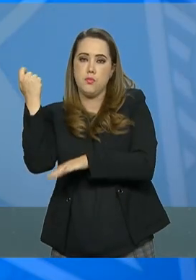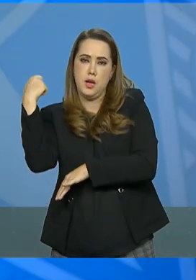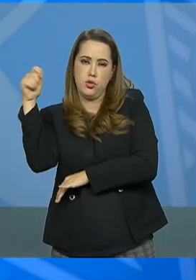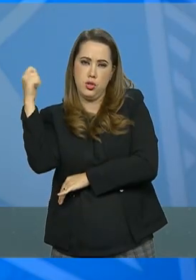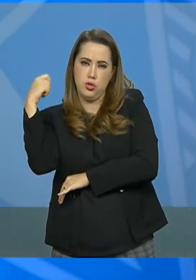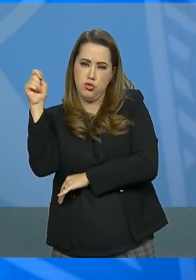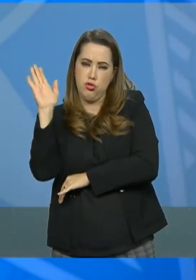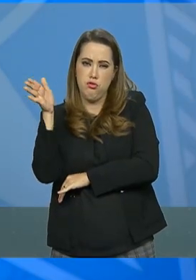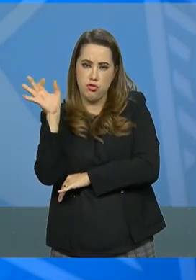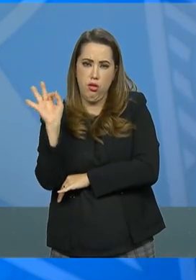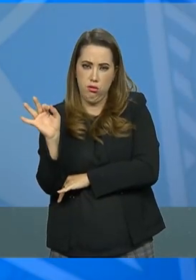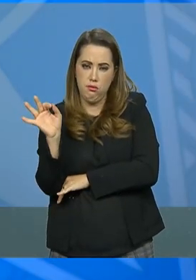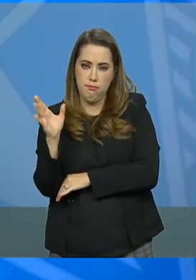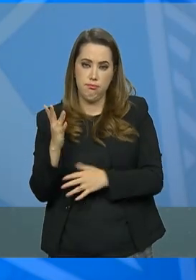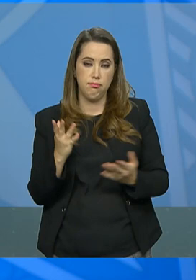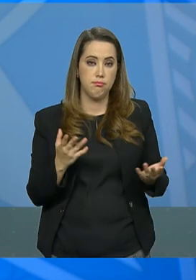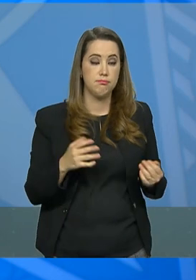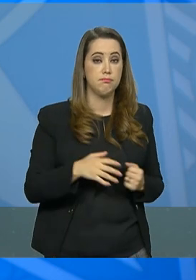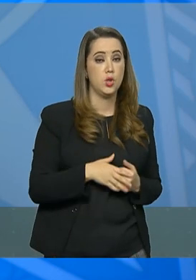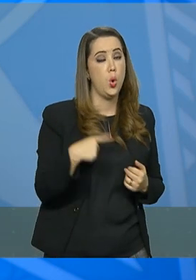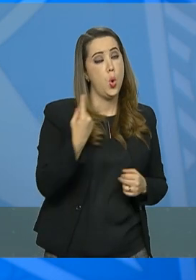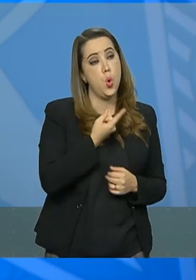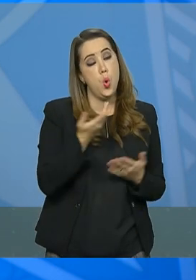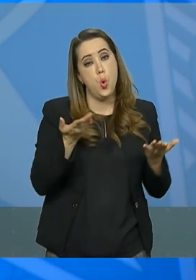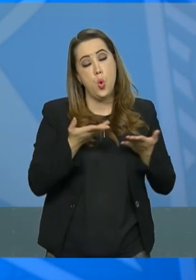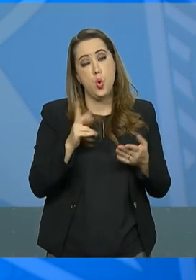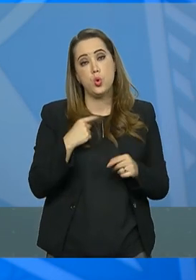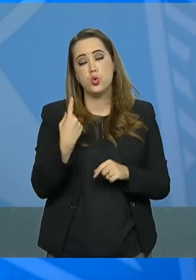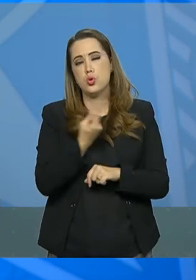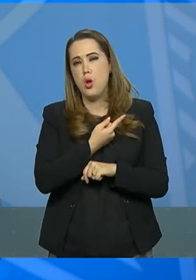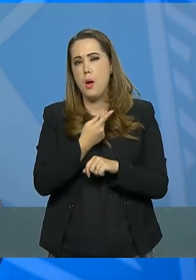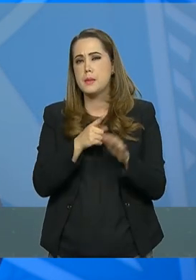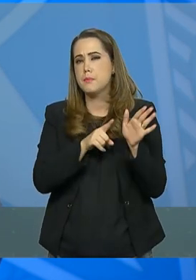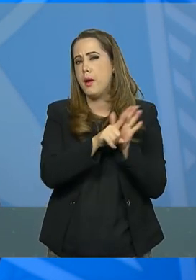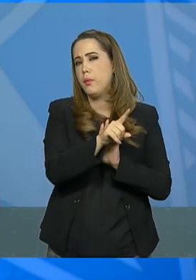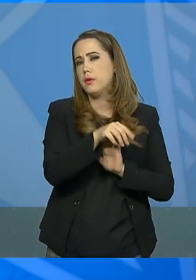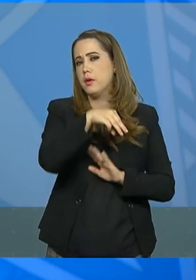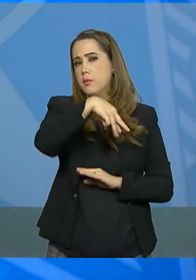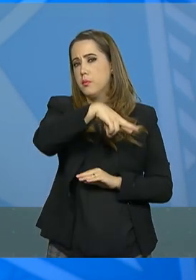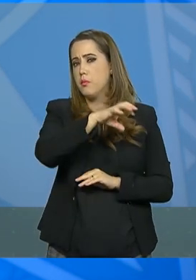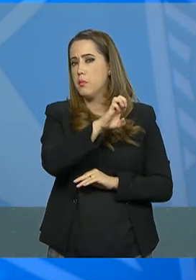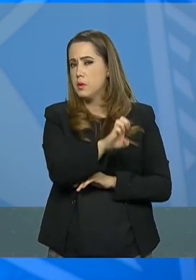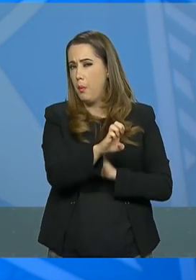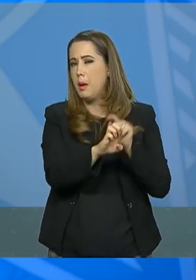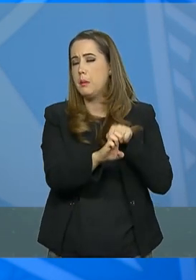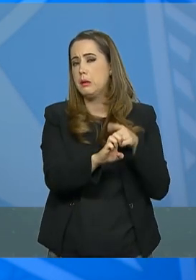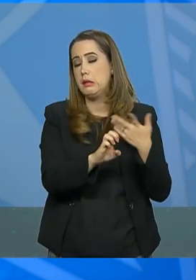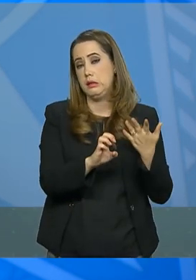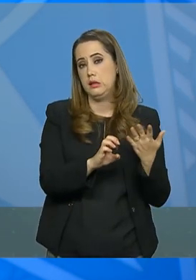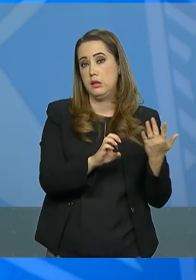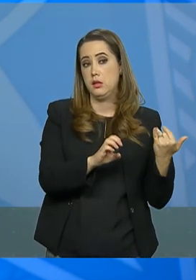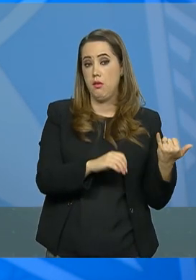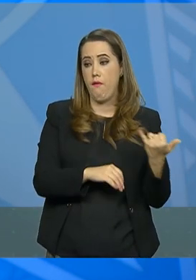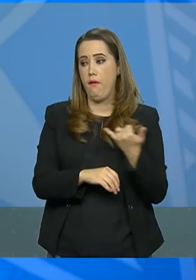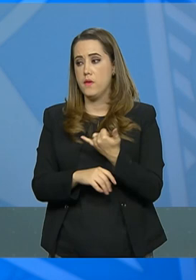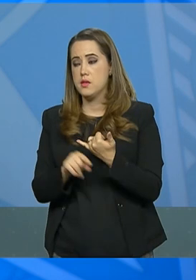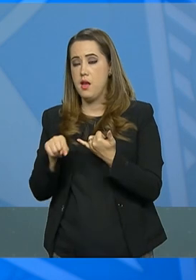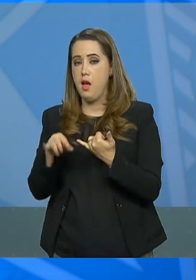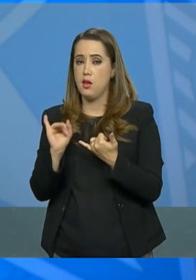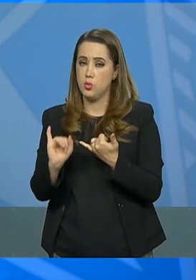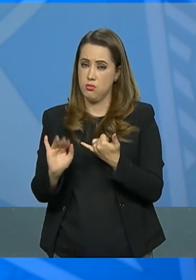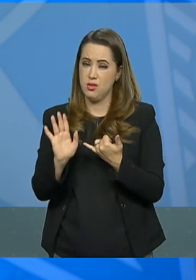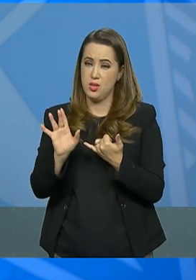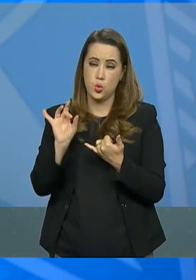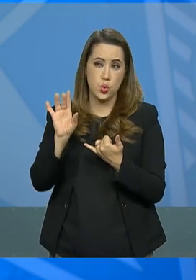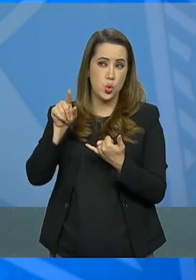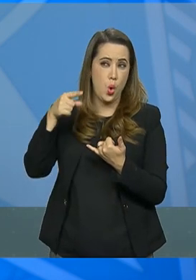esse questionamento junto ao Ministério das Relações Exteriores e nos foi informado que esta programação estará pronta